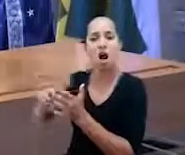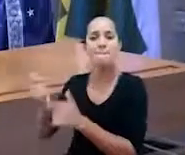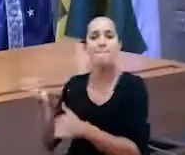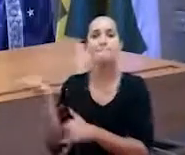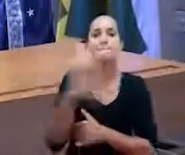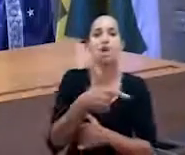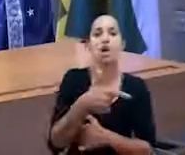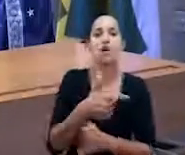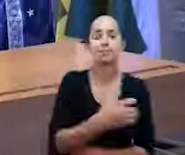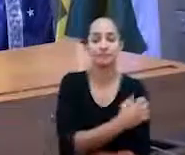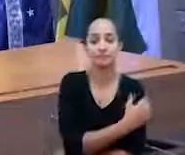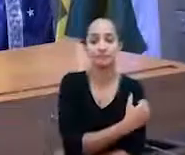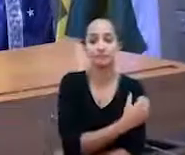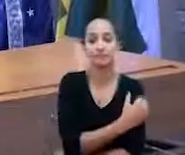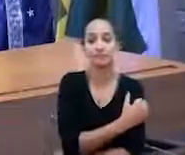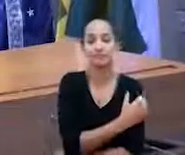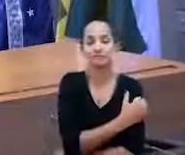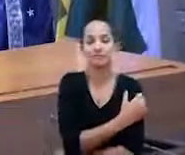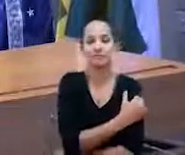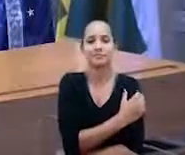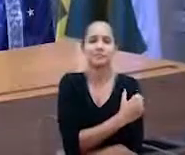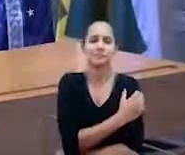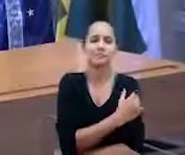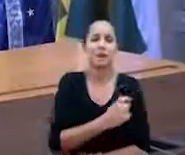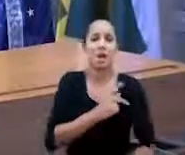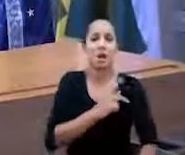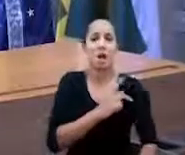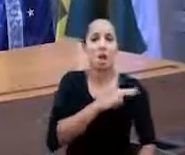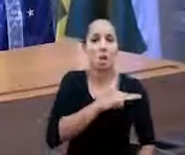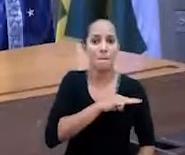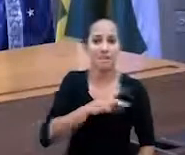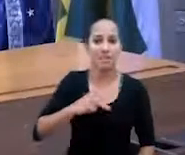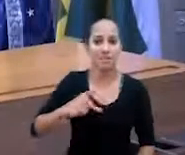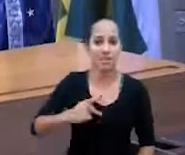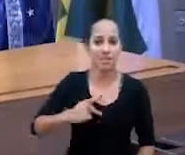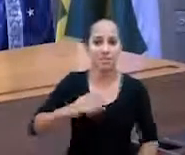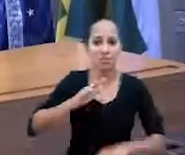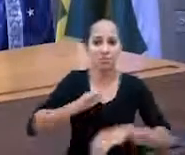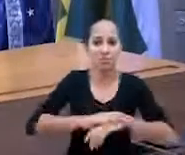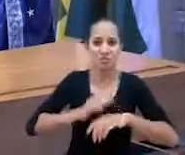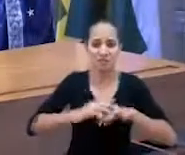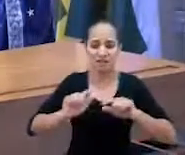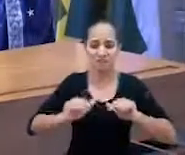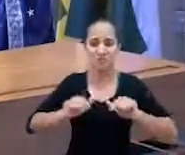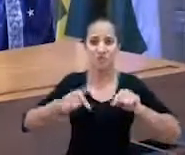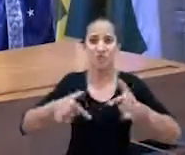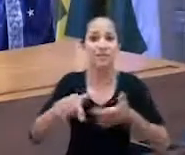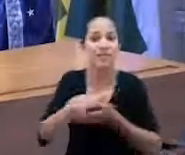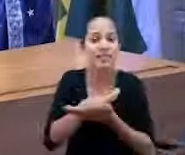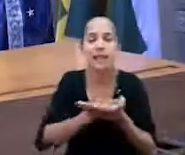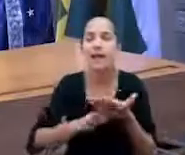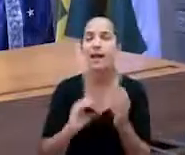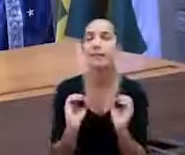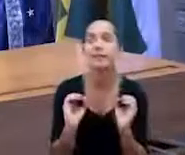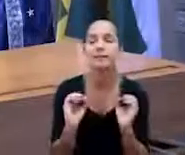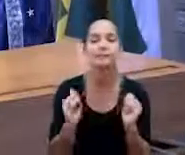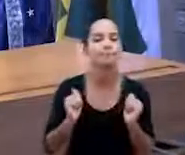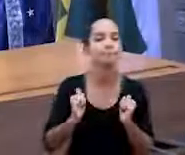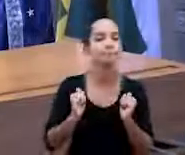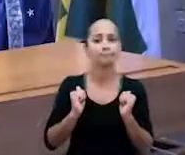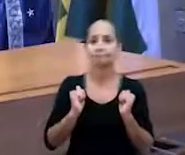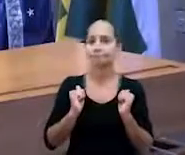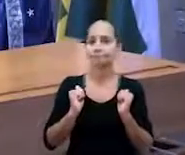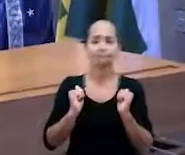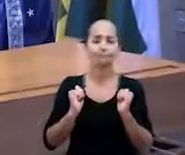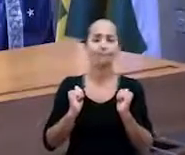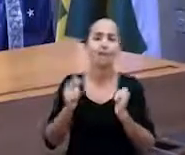Eu apelo aqui para o Ministério Público, que não está fazendo nada também. Porque o Ministério Público só... A promotoria de defesa